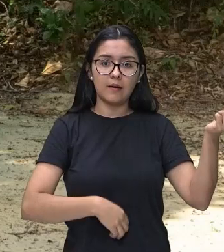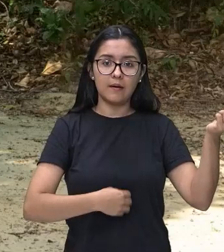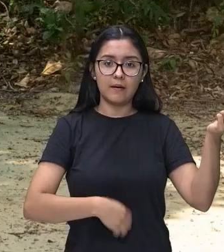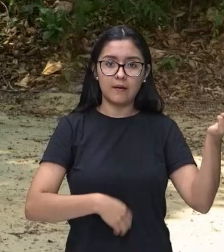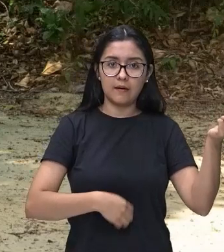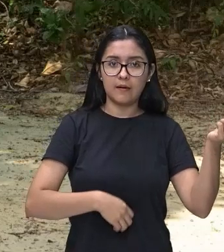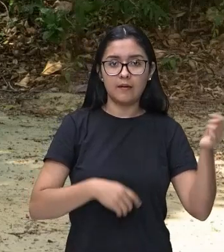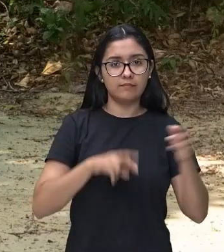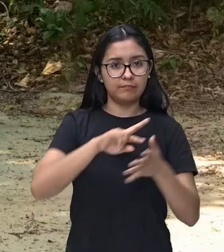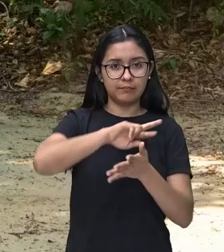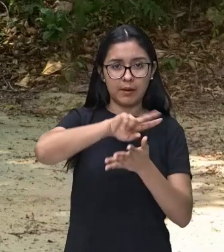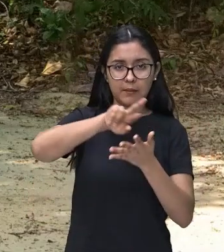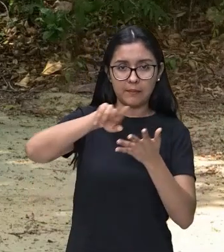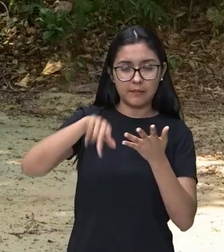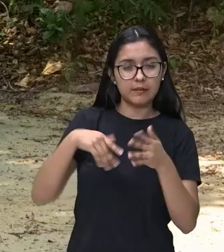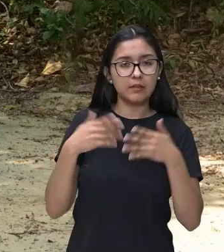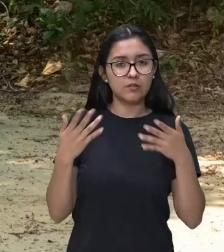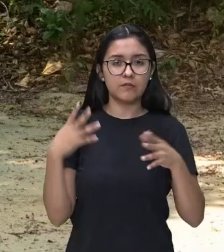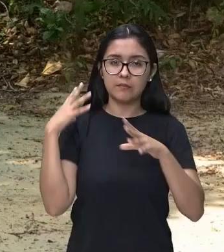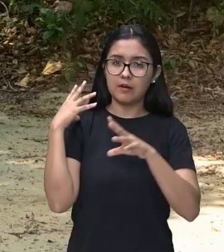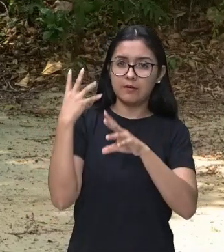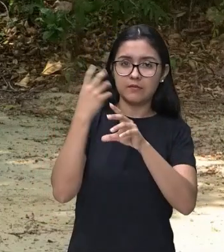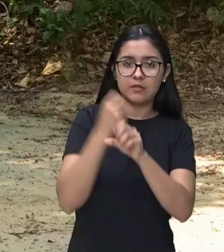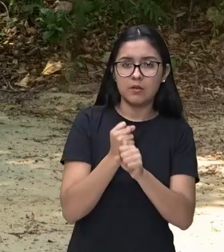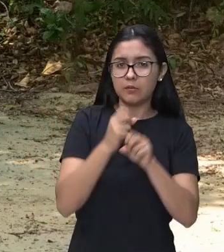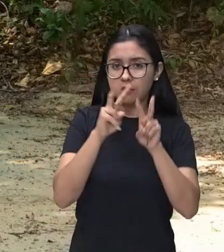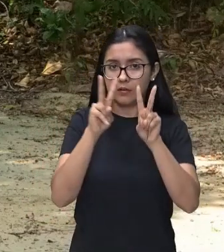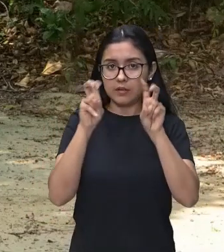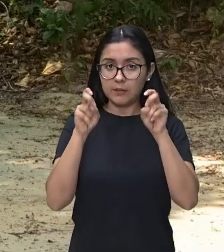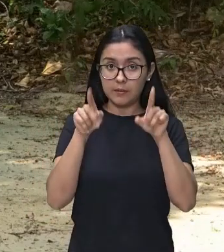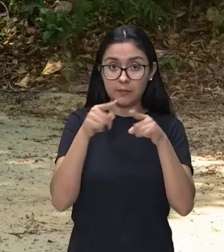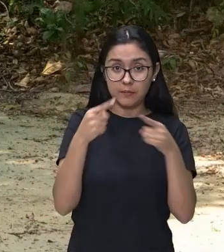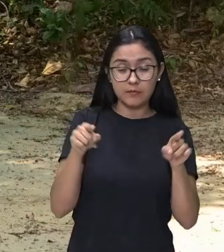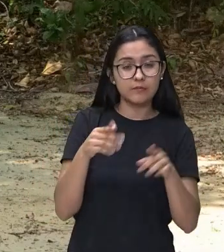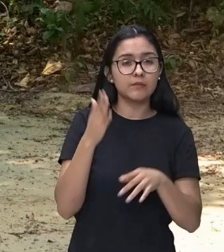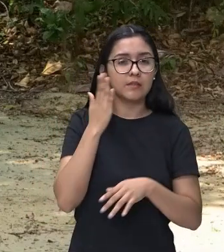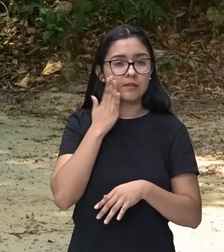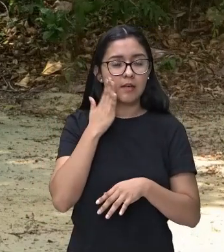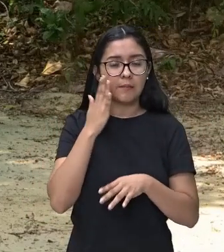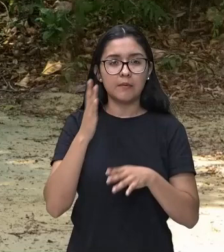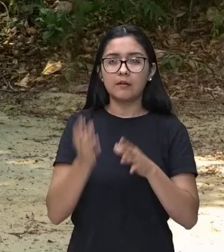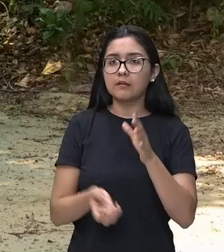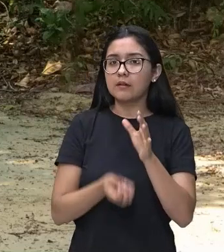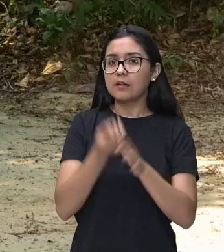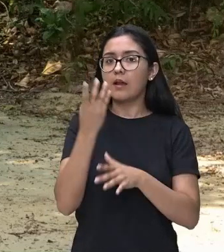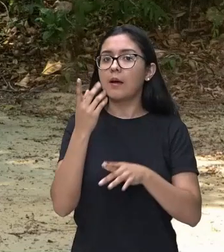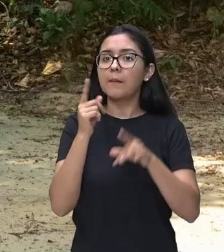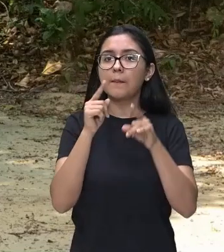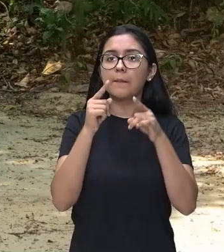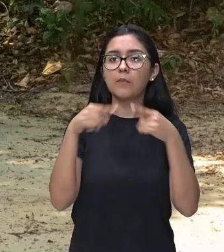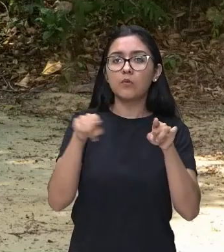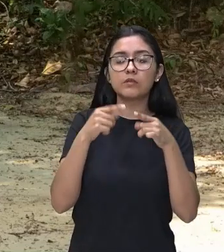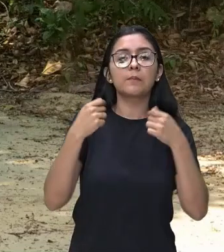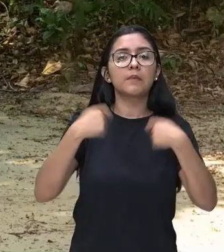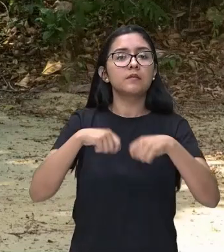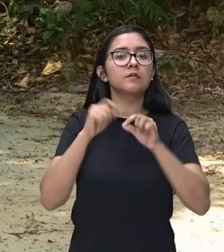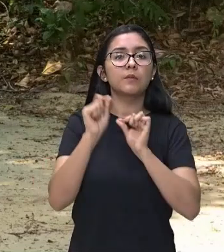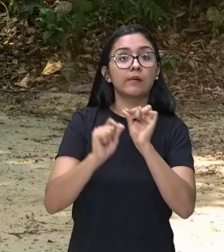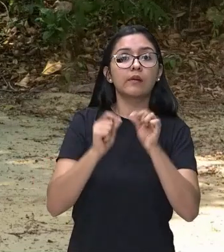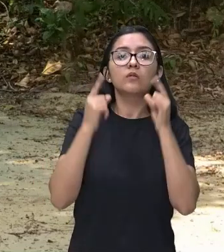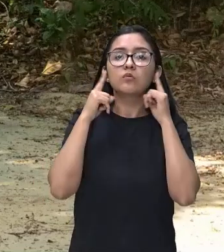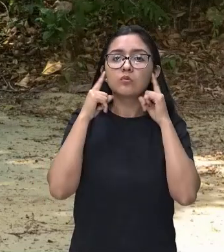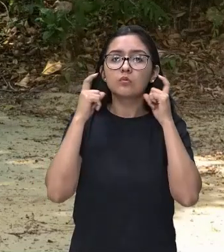pouco sobre a música. Vocês sabem que para existir a música é necessário ter sons, não